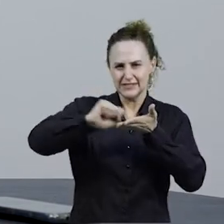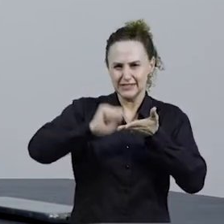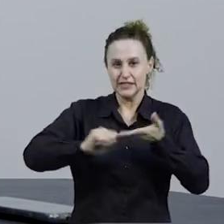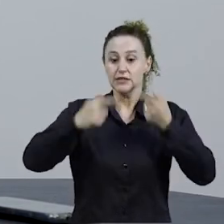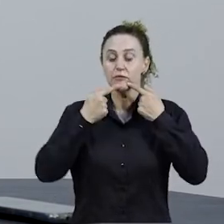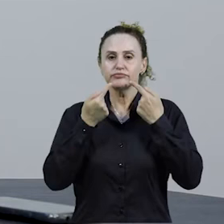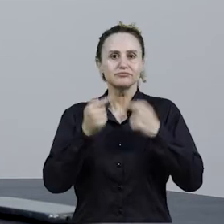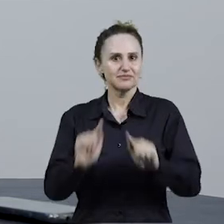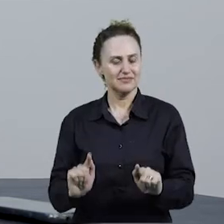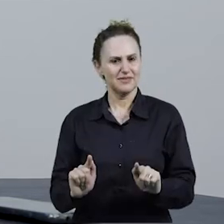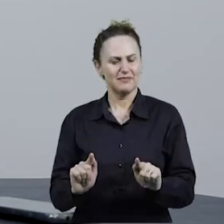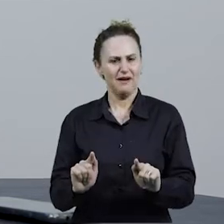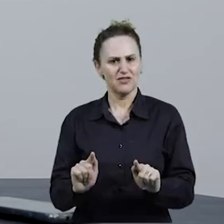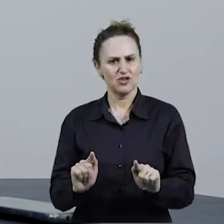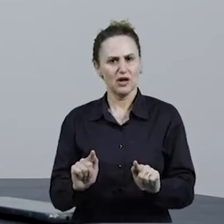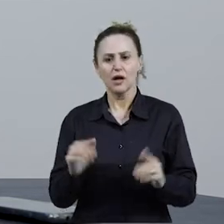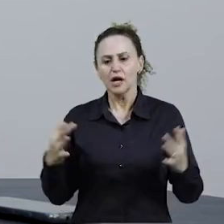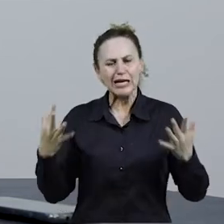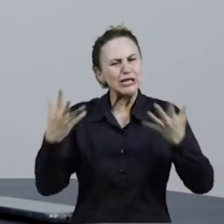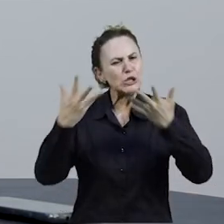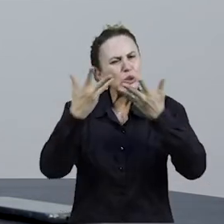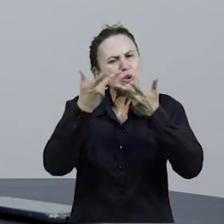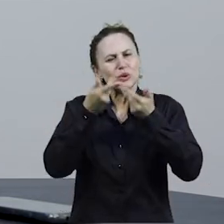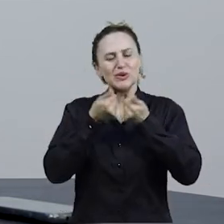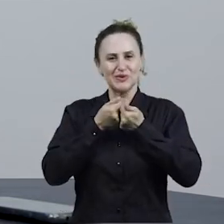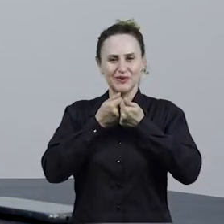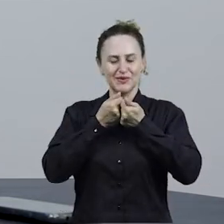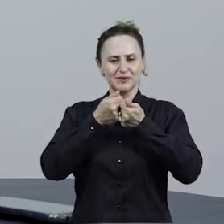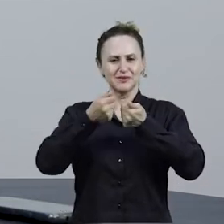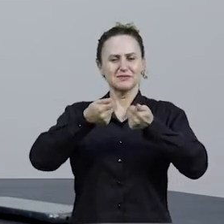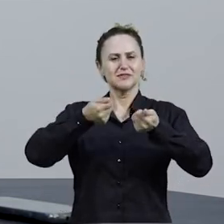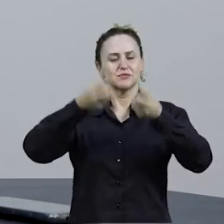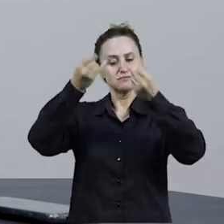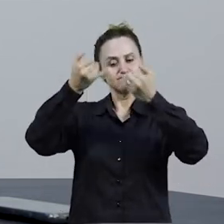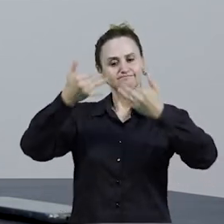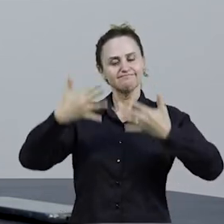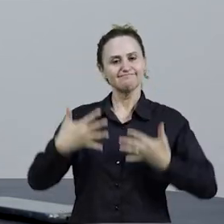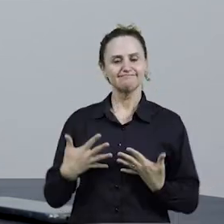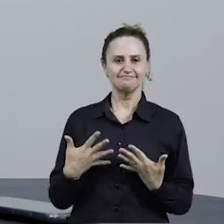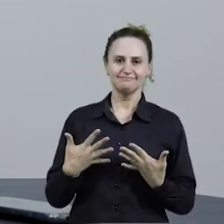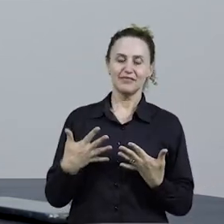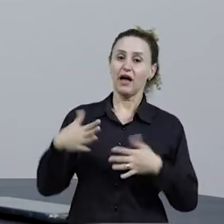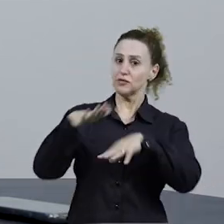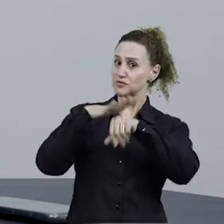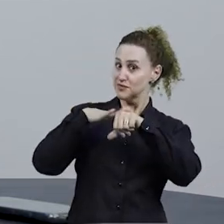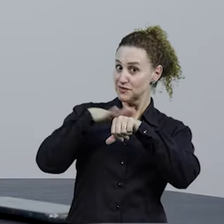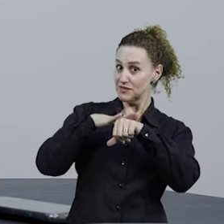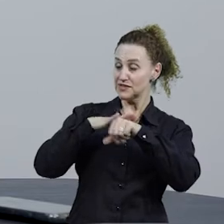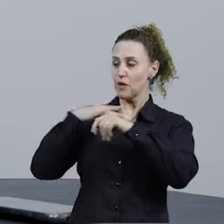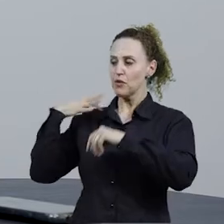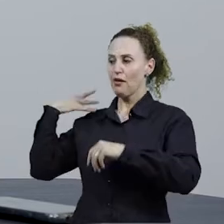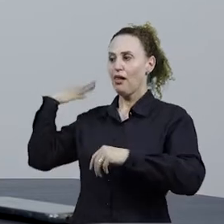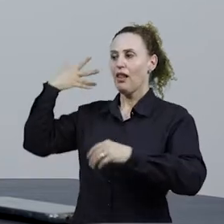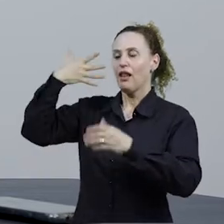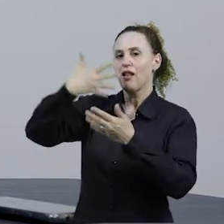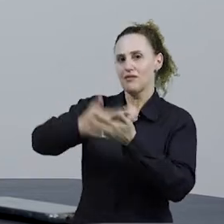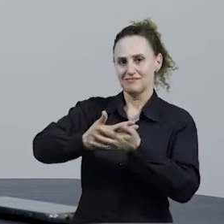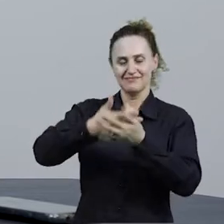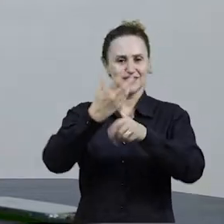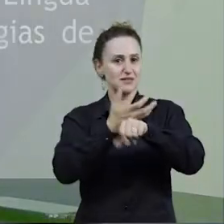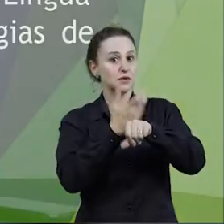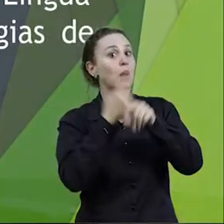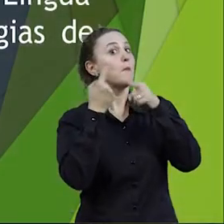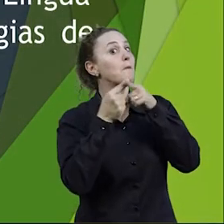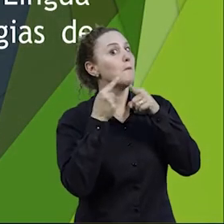barra gramática. Então, é sobre isso que a gente vai falar um pouquinho ao longo da nossa disciplina, porque, voltando aqui o slide,